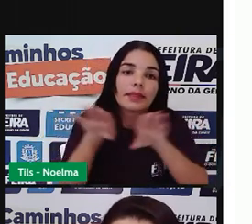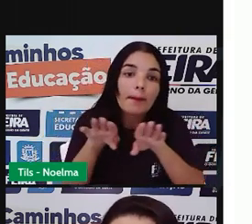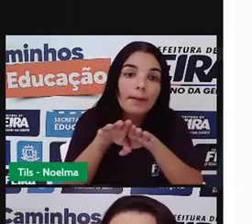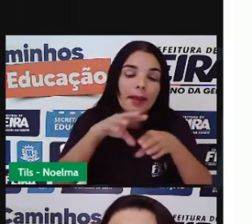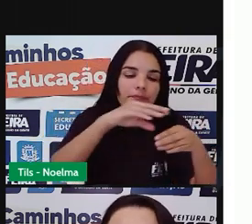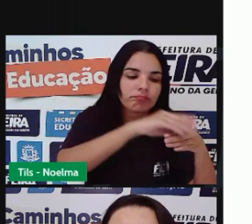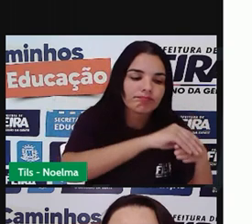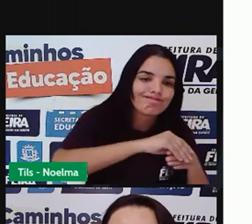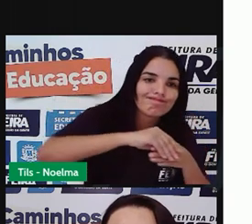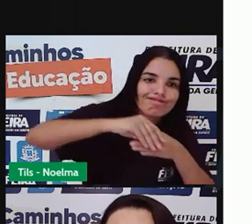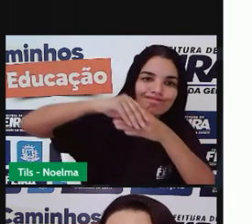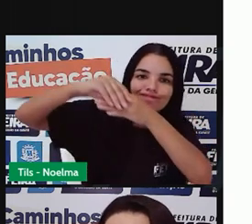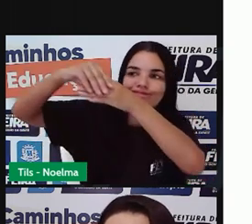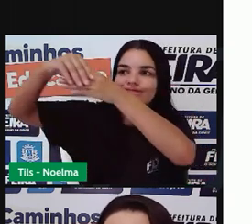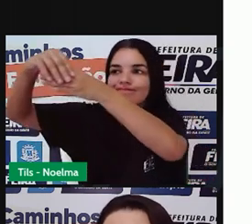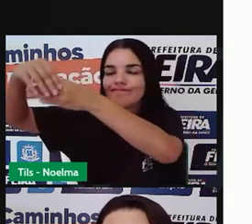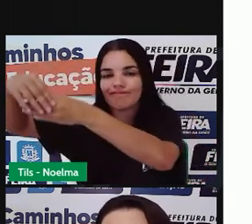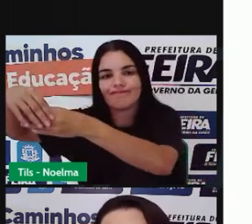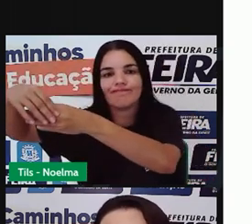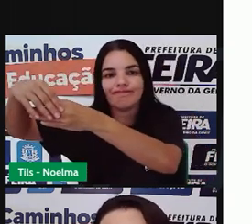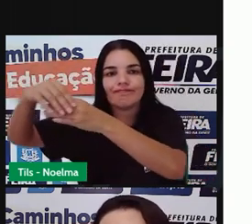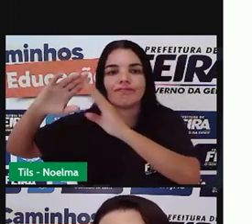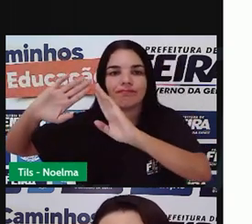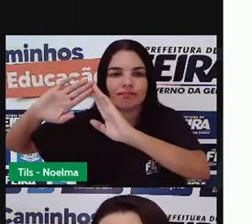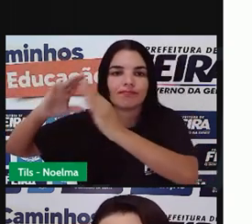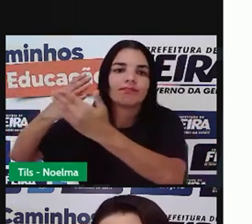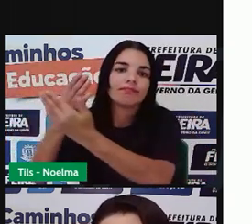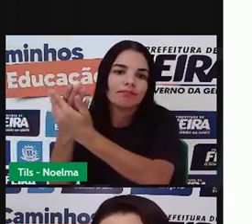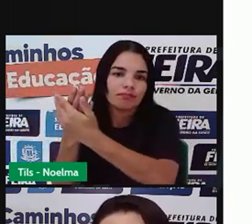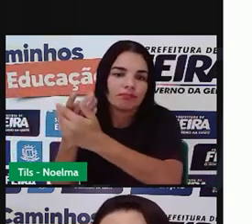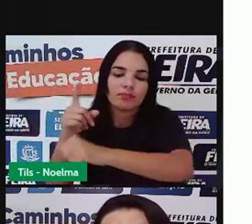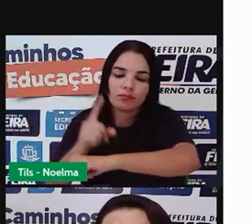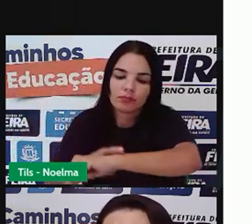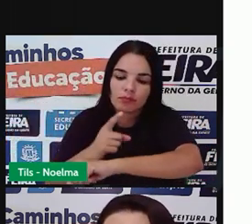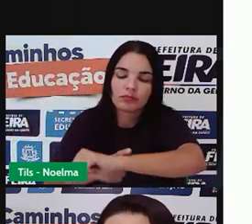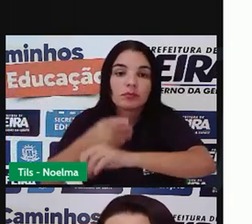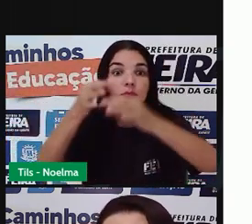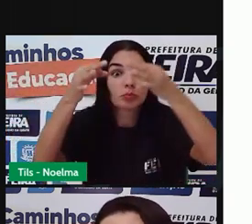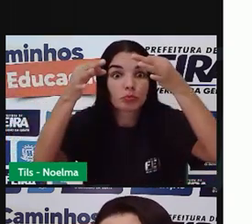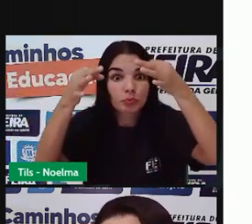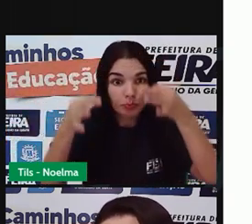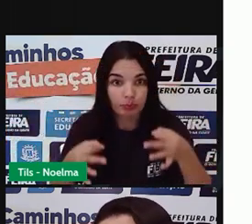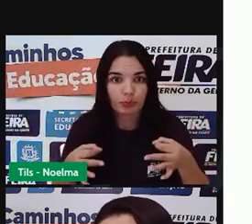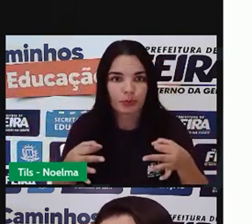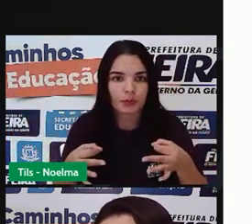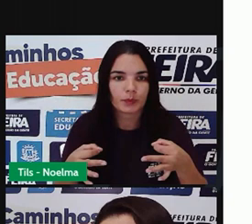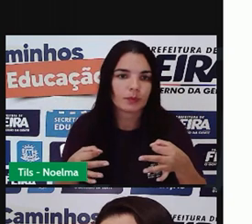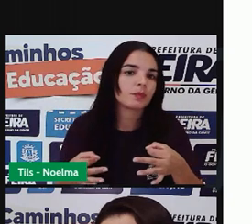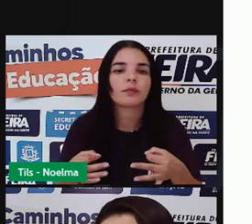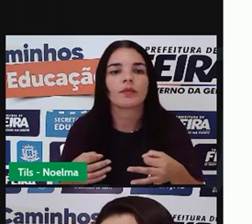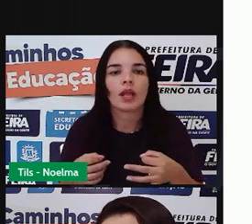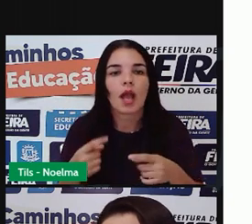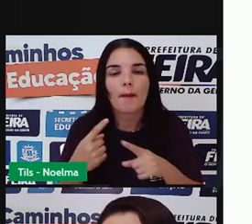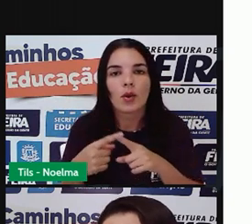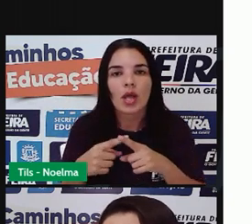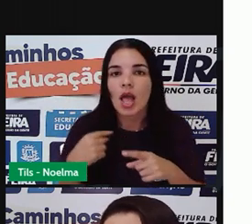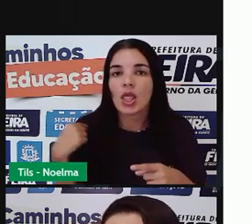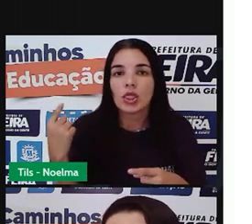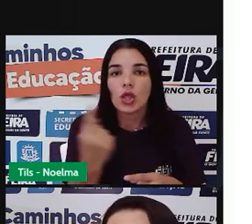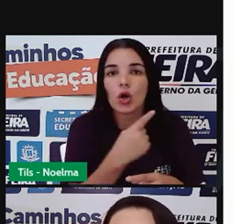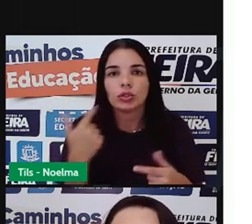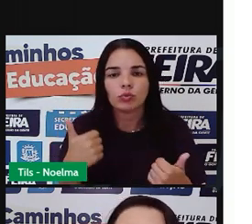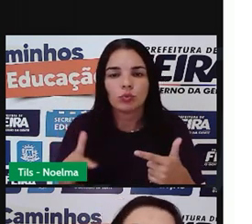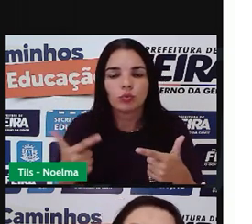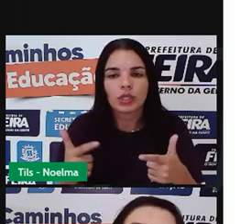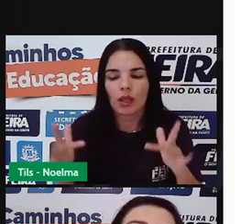entregar no período correto essa atividade nas escolas de vocês vocês como a gente que não está em sala de aula tem um contato